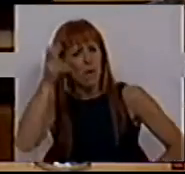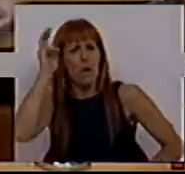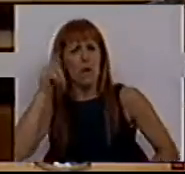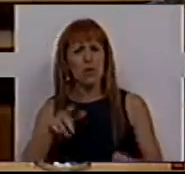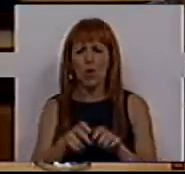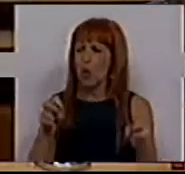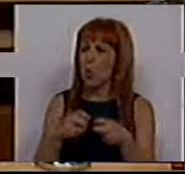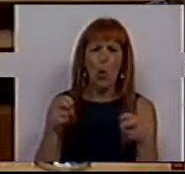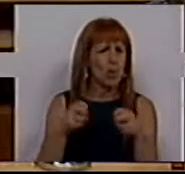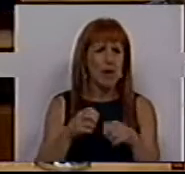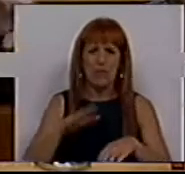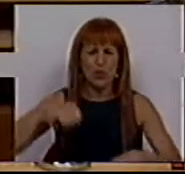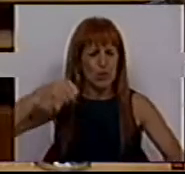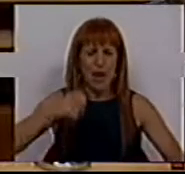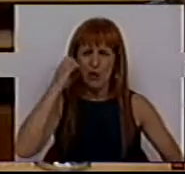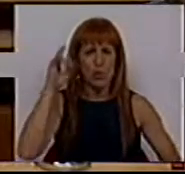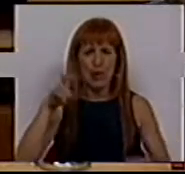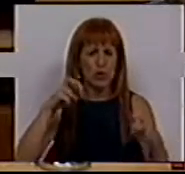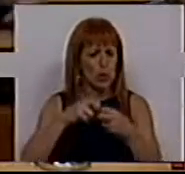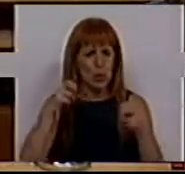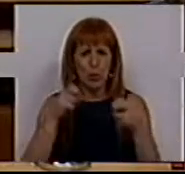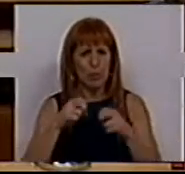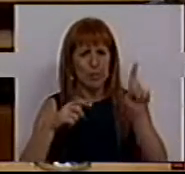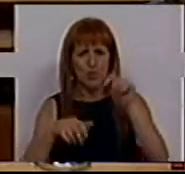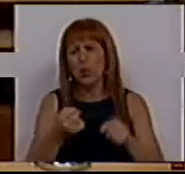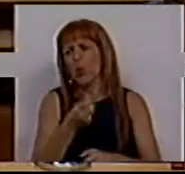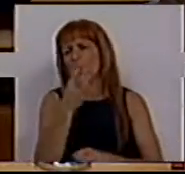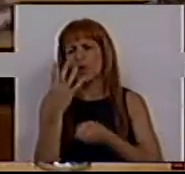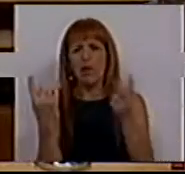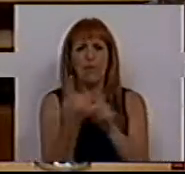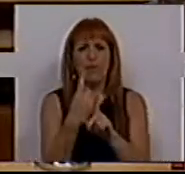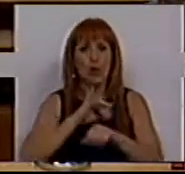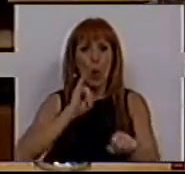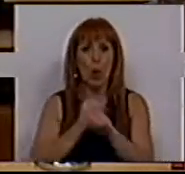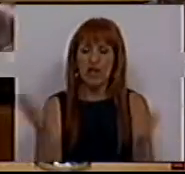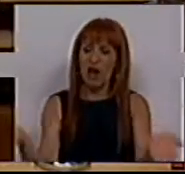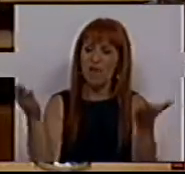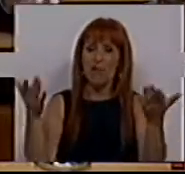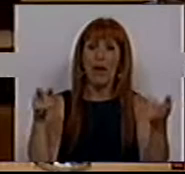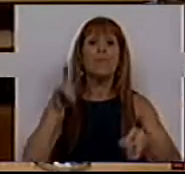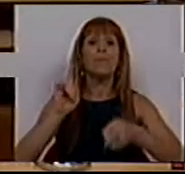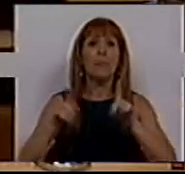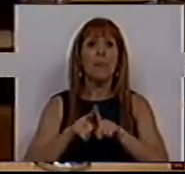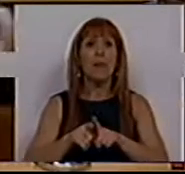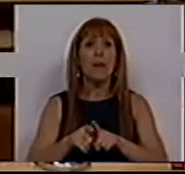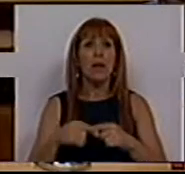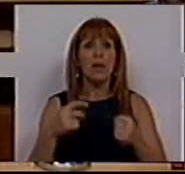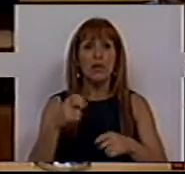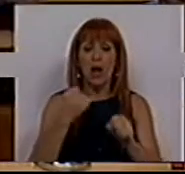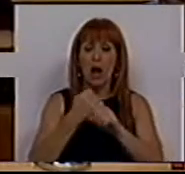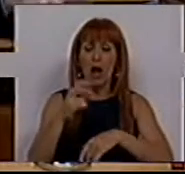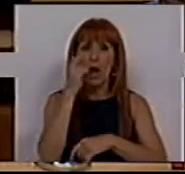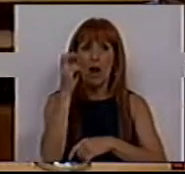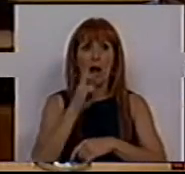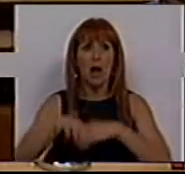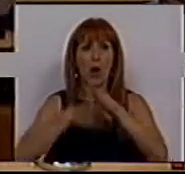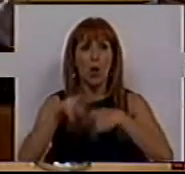que o problema não está nos sacos de plástico, problema não está num conjunto de variedíssimos outros incentivos, quer à eficiência energética,